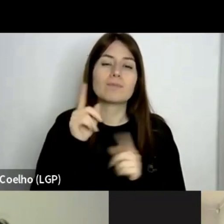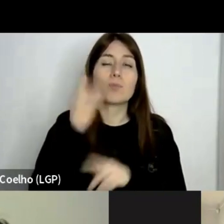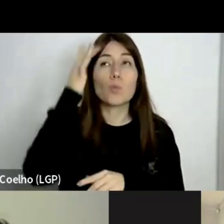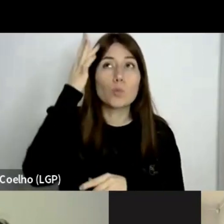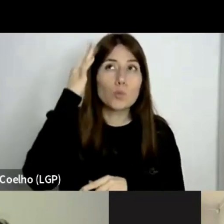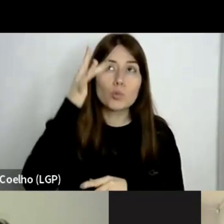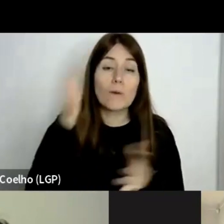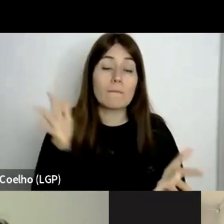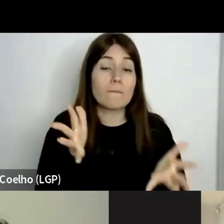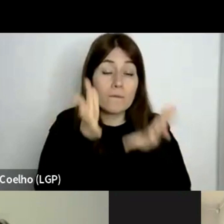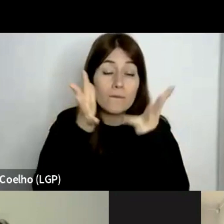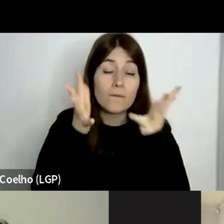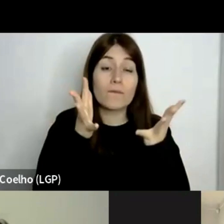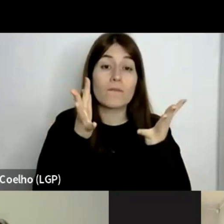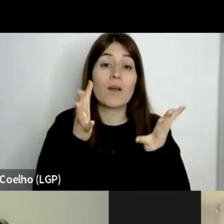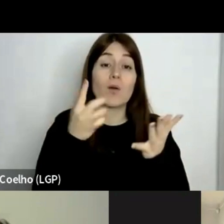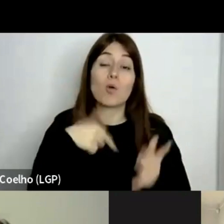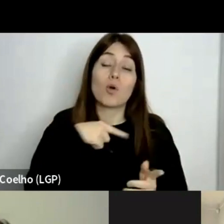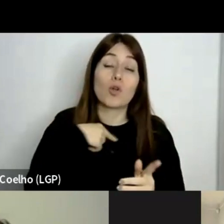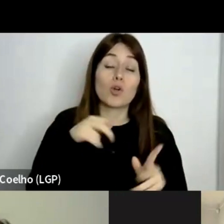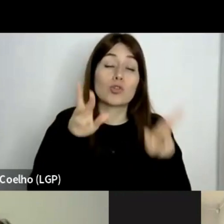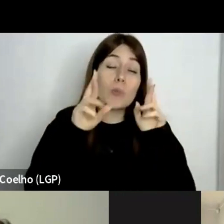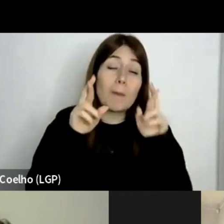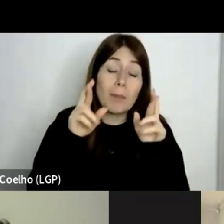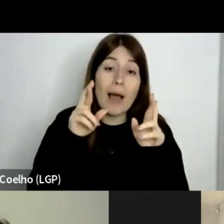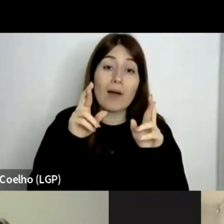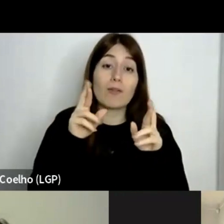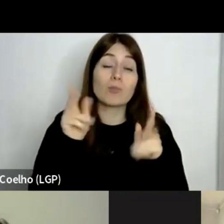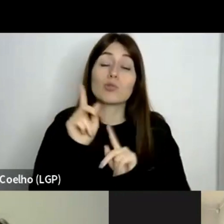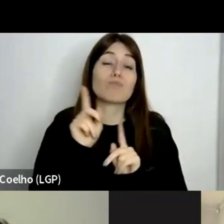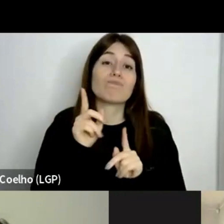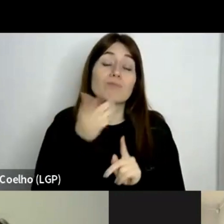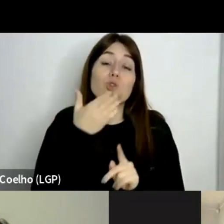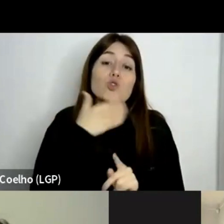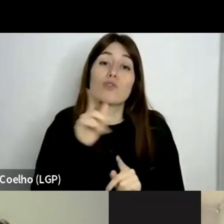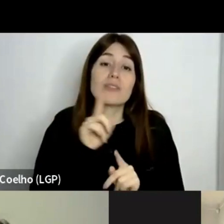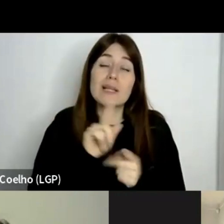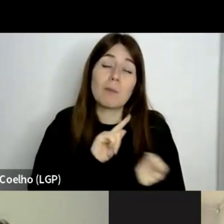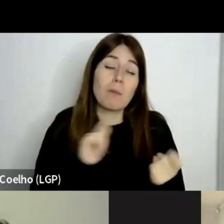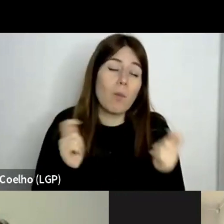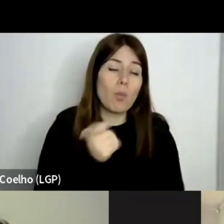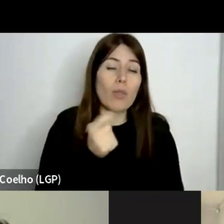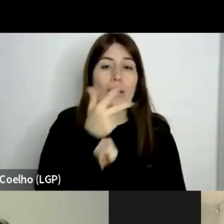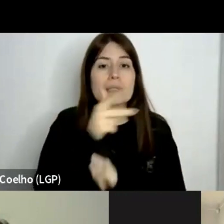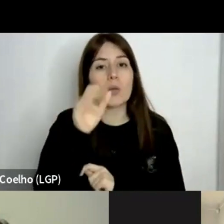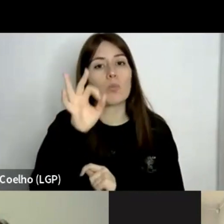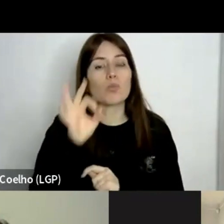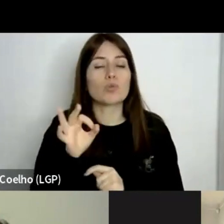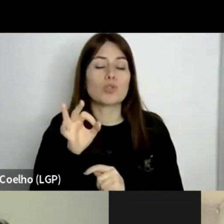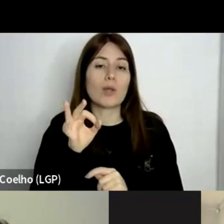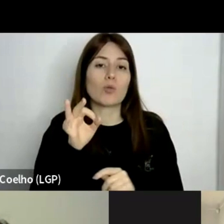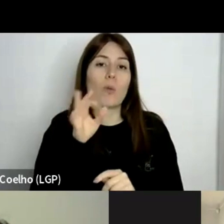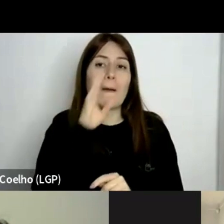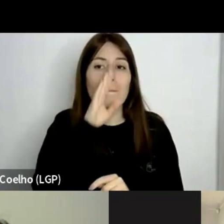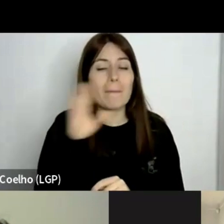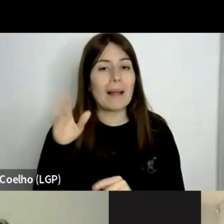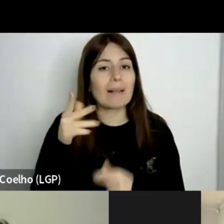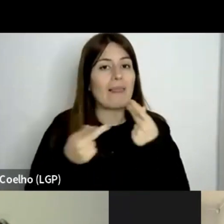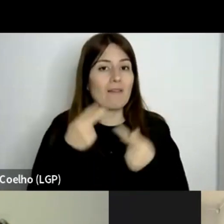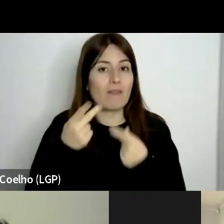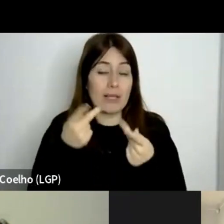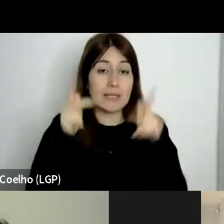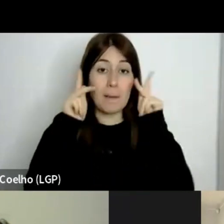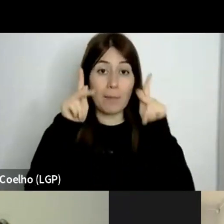esperado, não foram suficientes para mudar profundamente as práticas de avaliação pedagógica e deixar